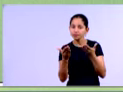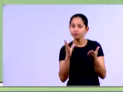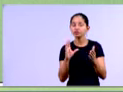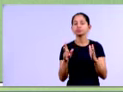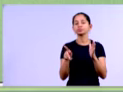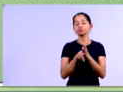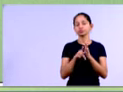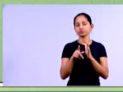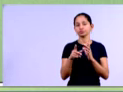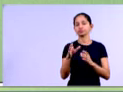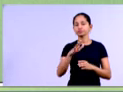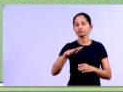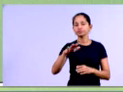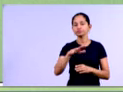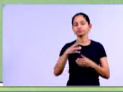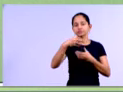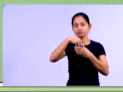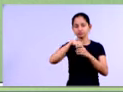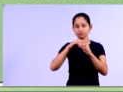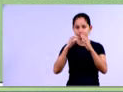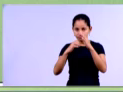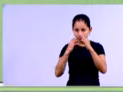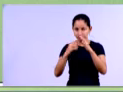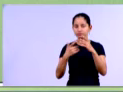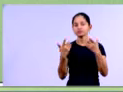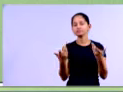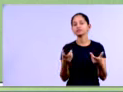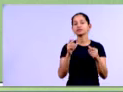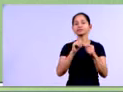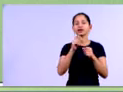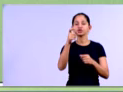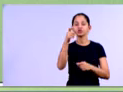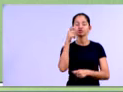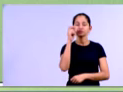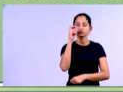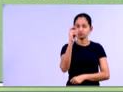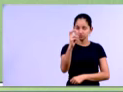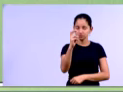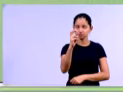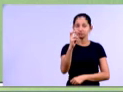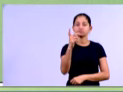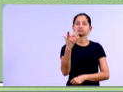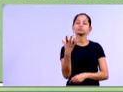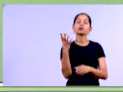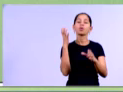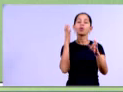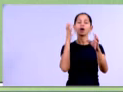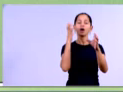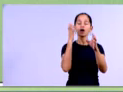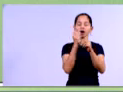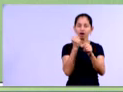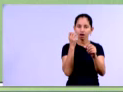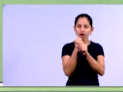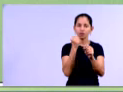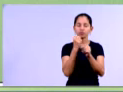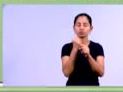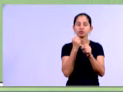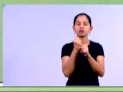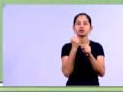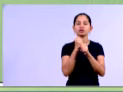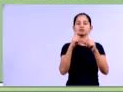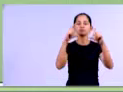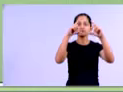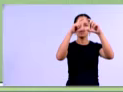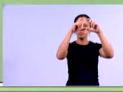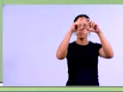patrimônio líquido, ok? Então, o x5 é esse total aí. Então vamos calcular esse total. Vamos colocar aqui na